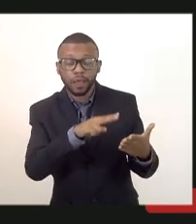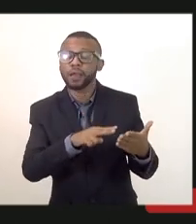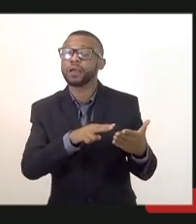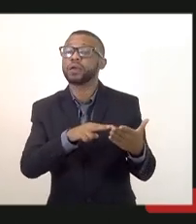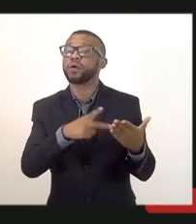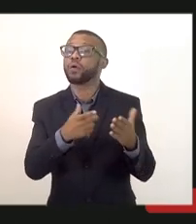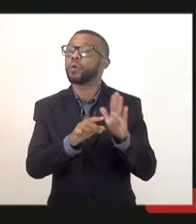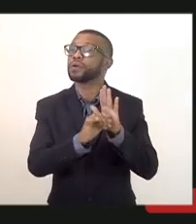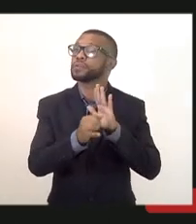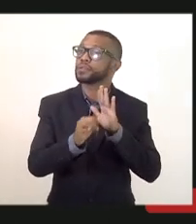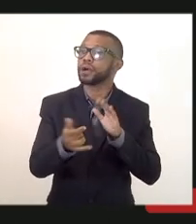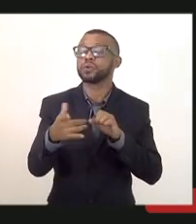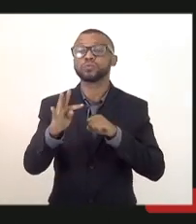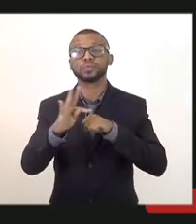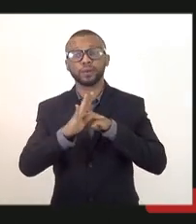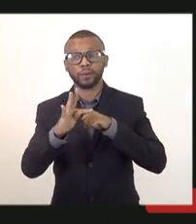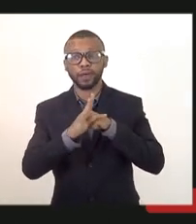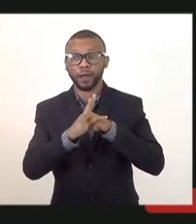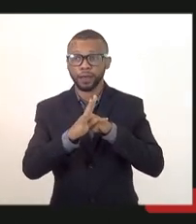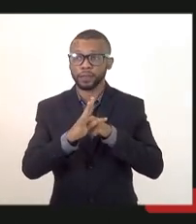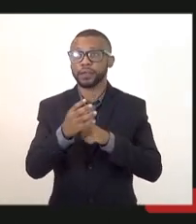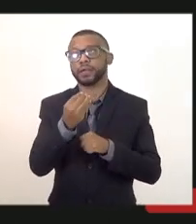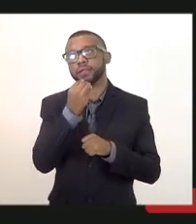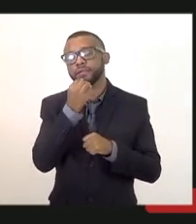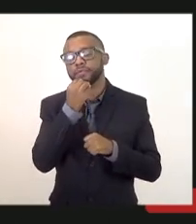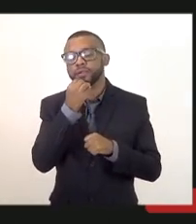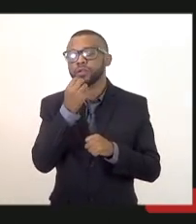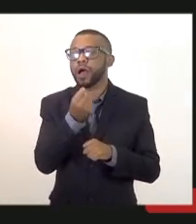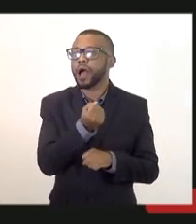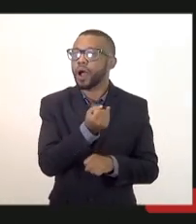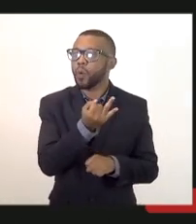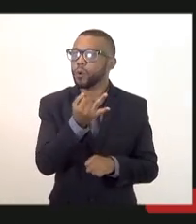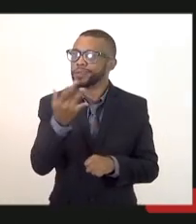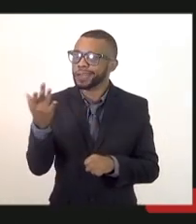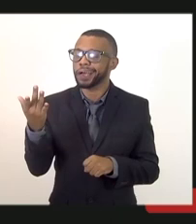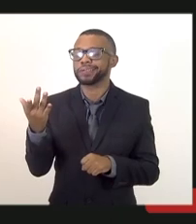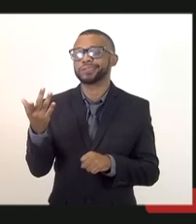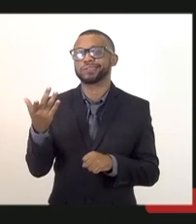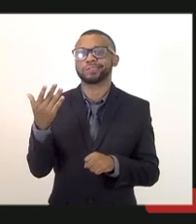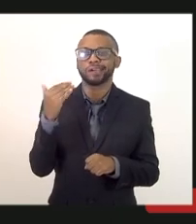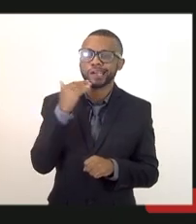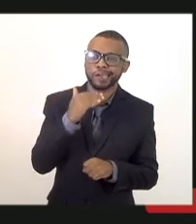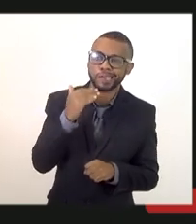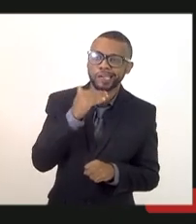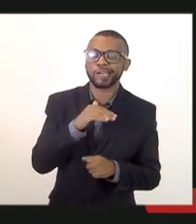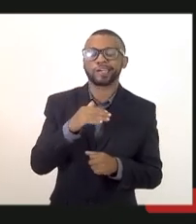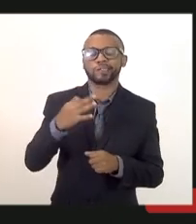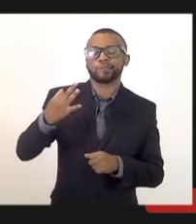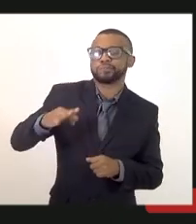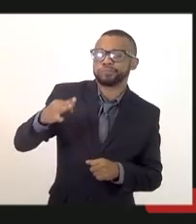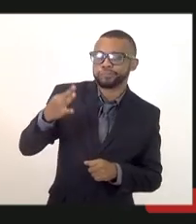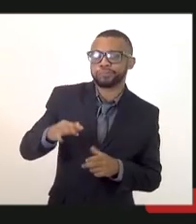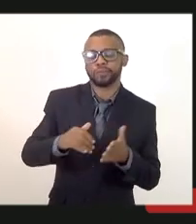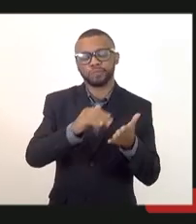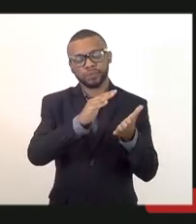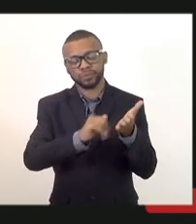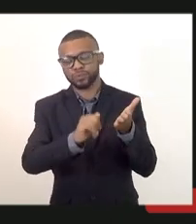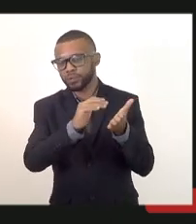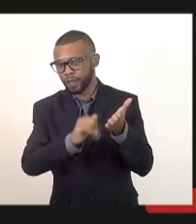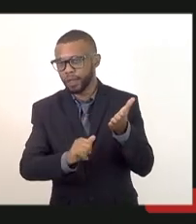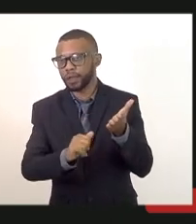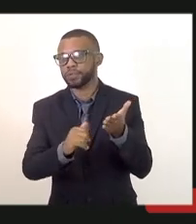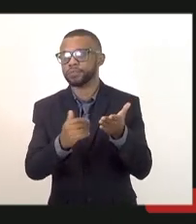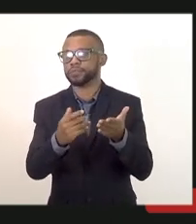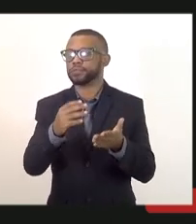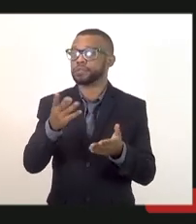mas devido ao alto índice de lesões acontecido nessa modalidade nesse tipo de teste ele foi tirado dos